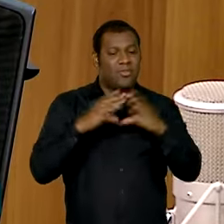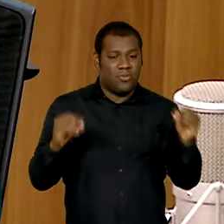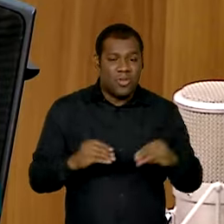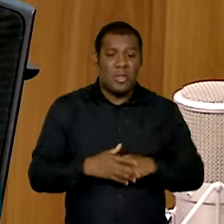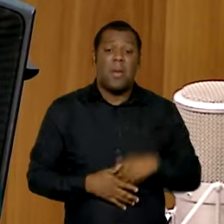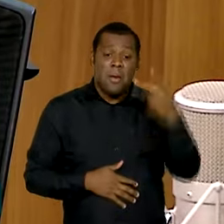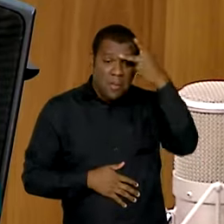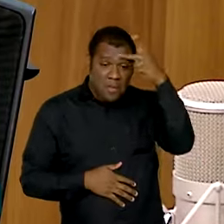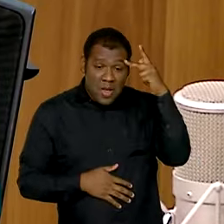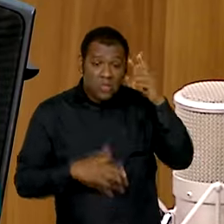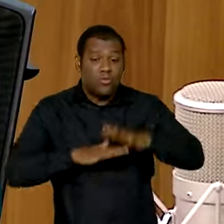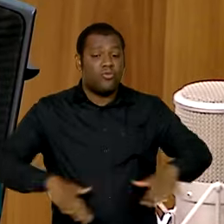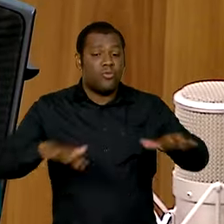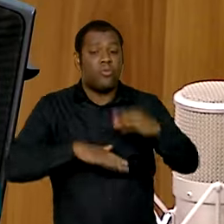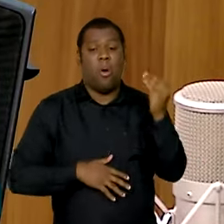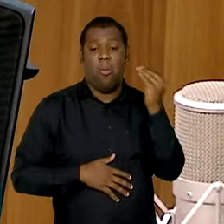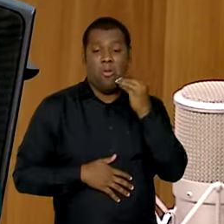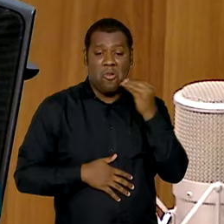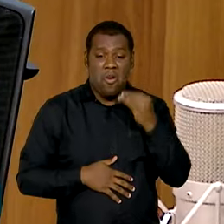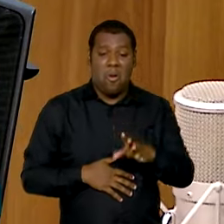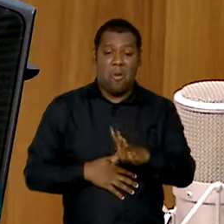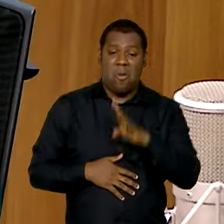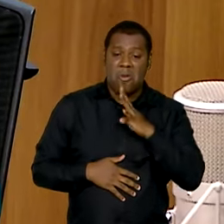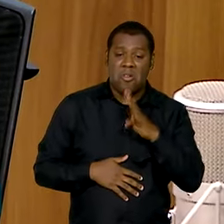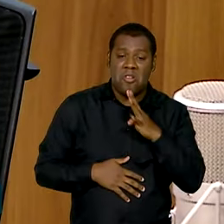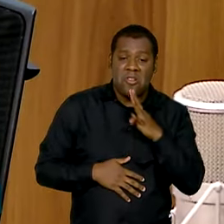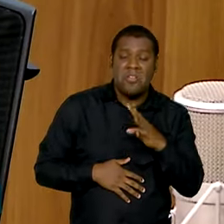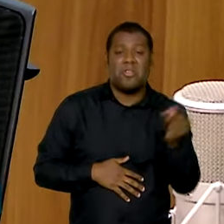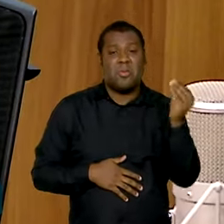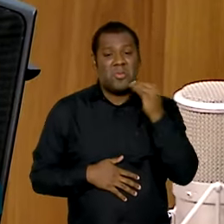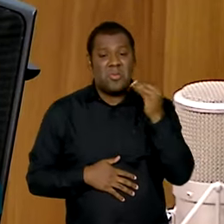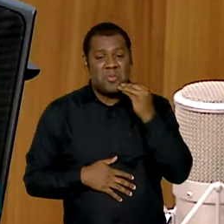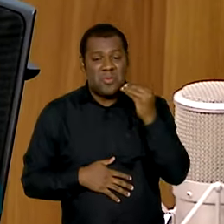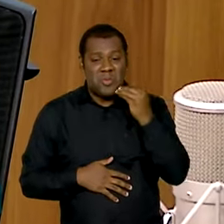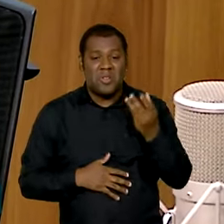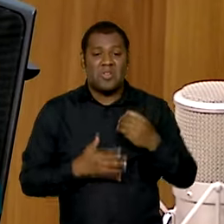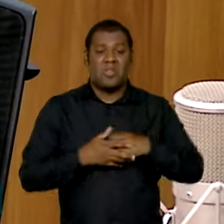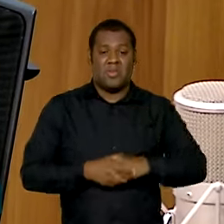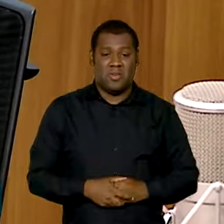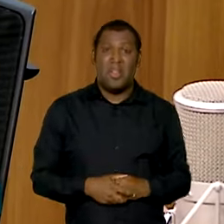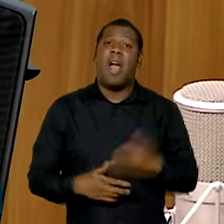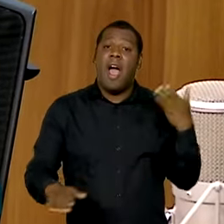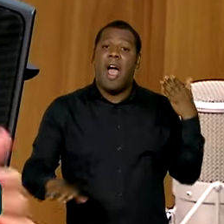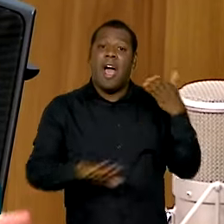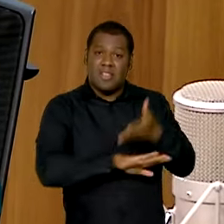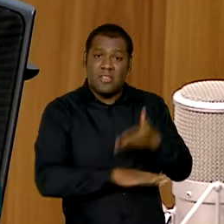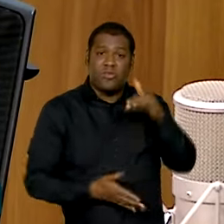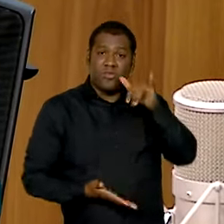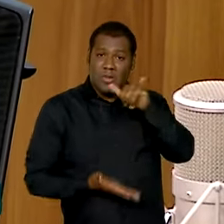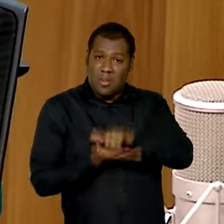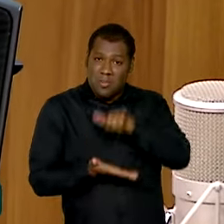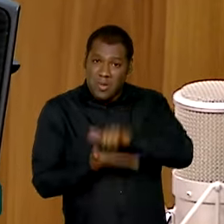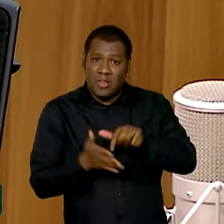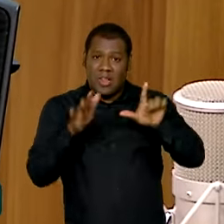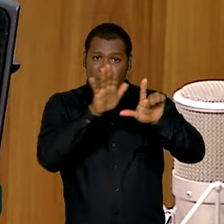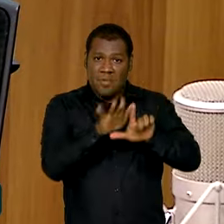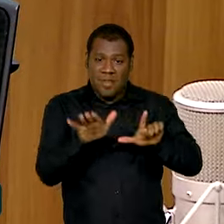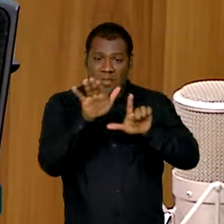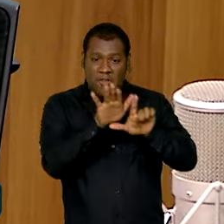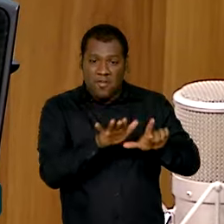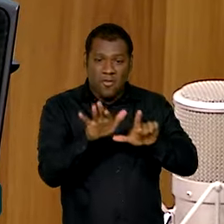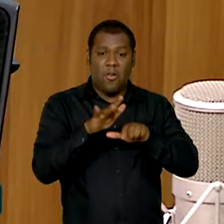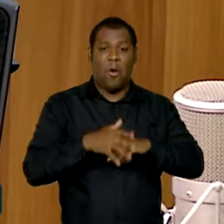que têm oportunidades para que elas não deixem de conhecer a oportunidade que elas têm e também vamos facilitar o acesso à plataforma pelos canais mais